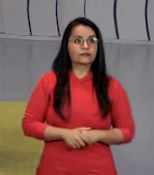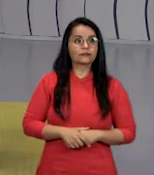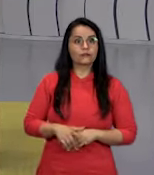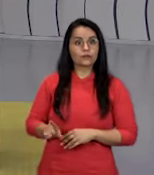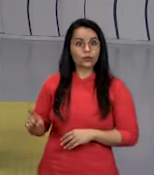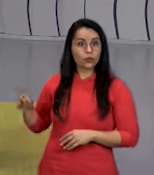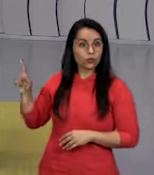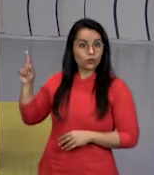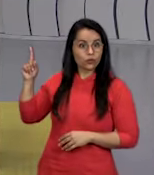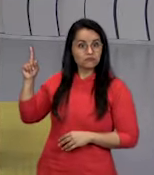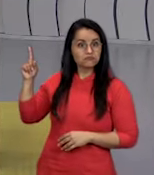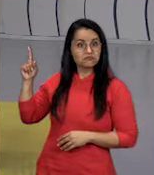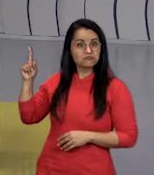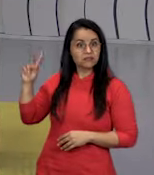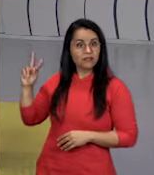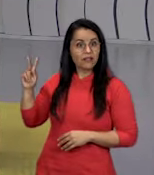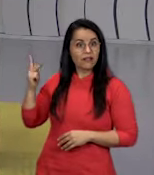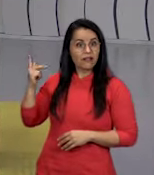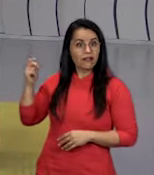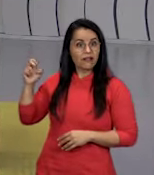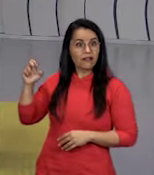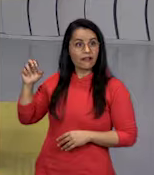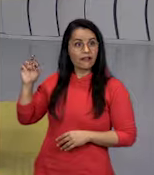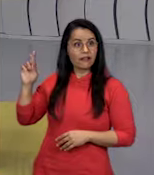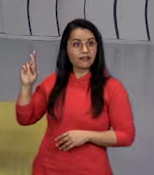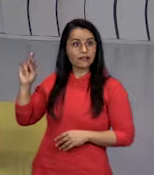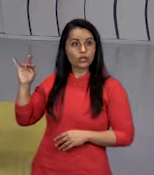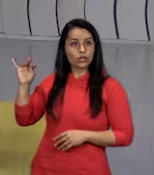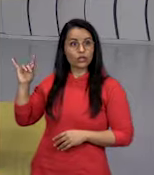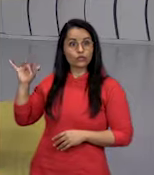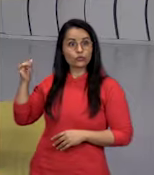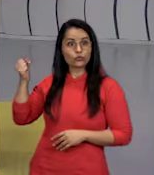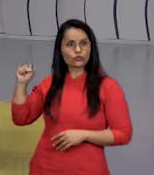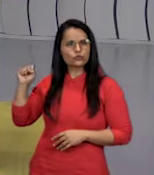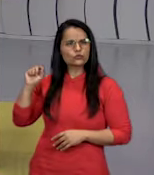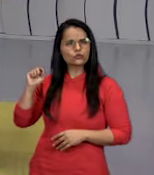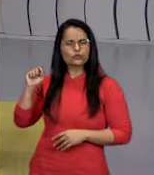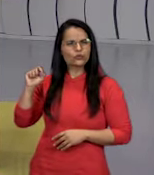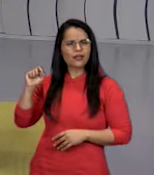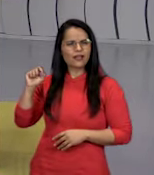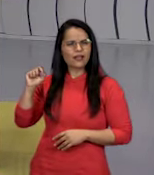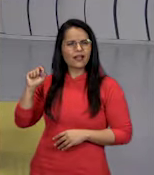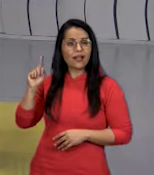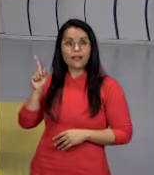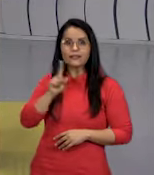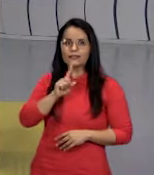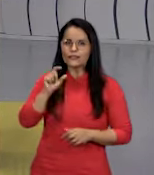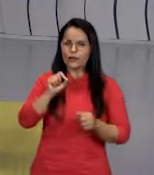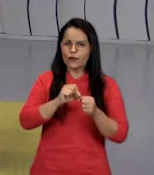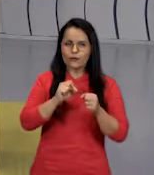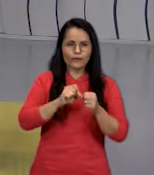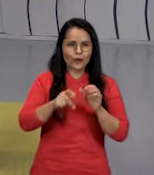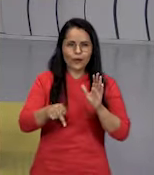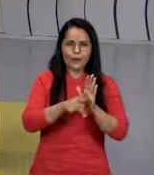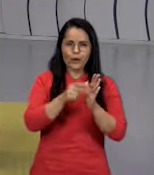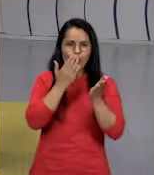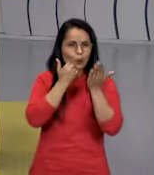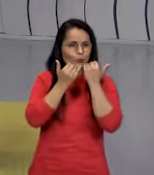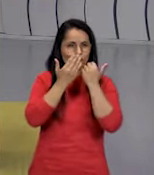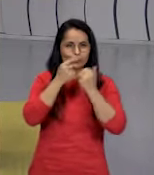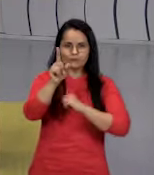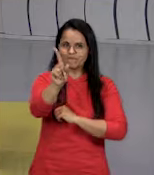Heterótrofos. Os organismos heterótrofos são aqueles que não fazem o próprio alimento.